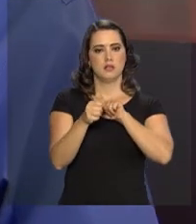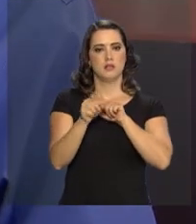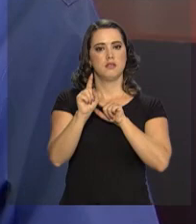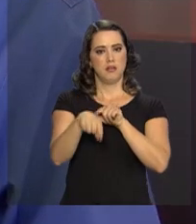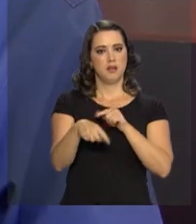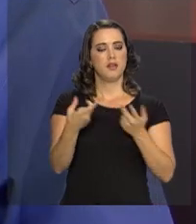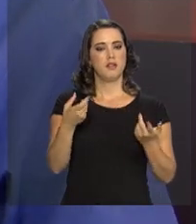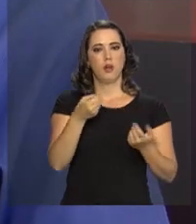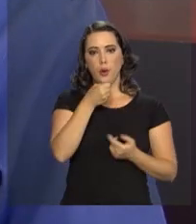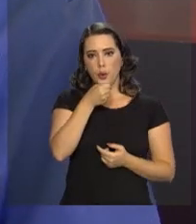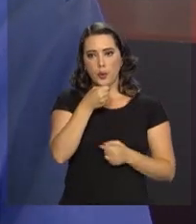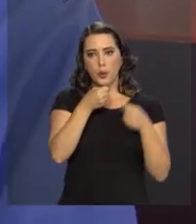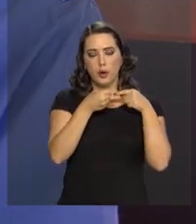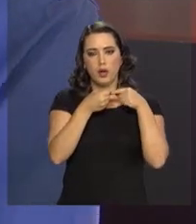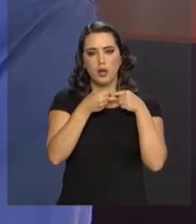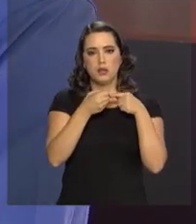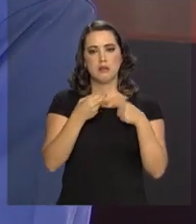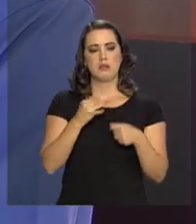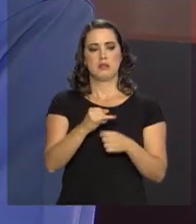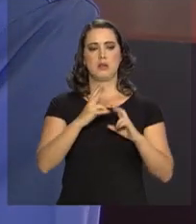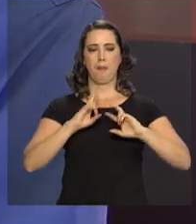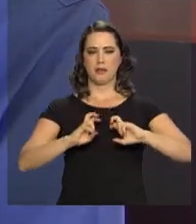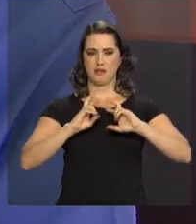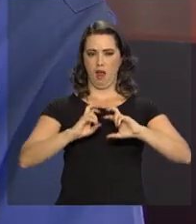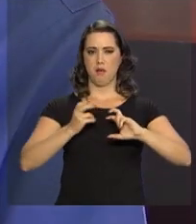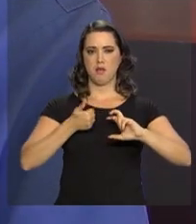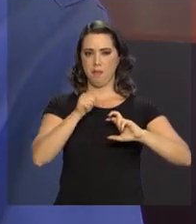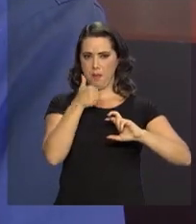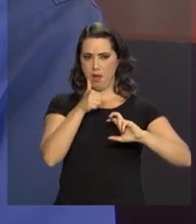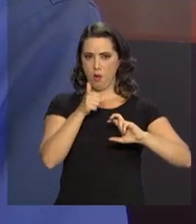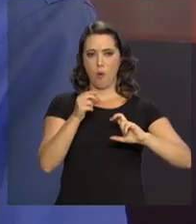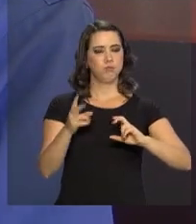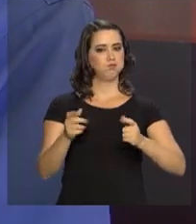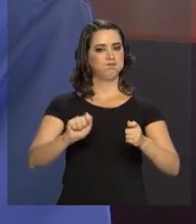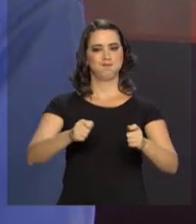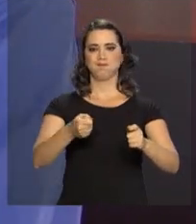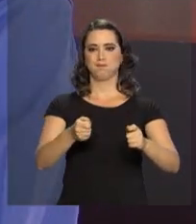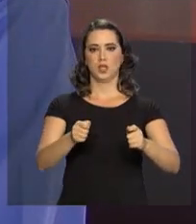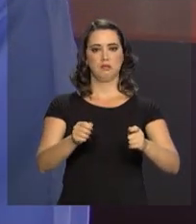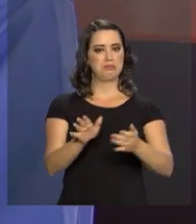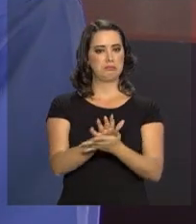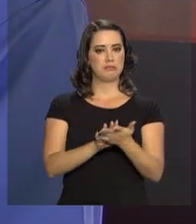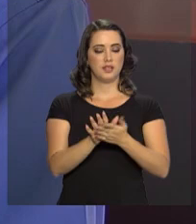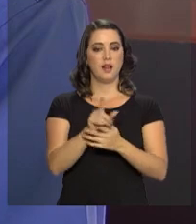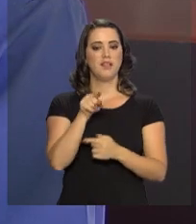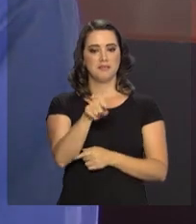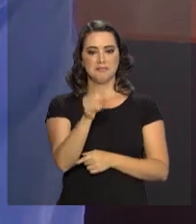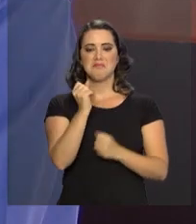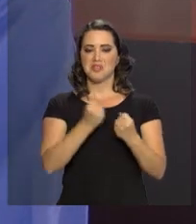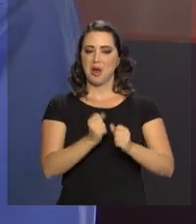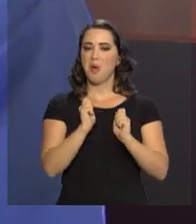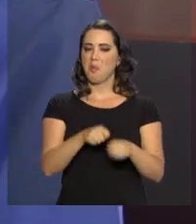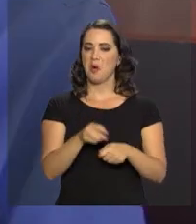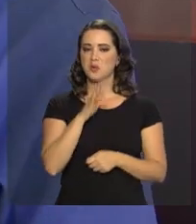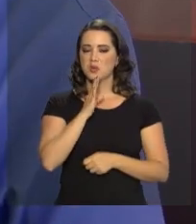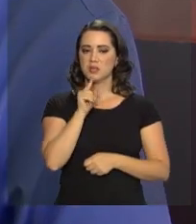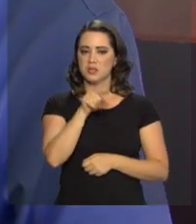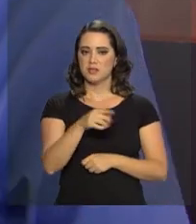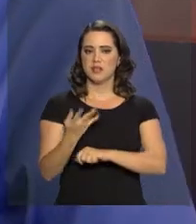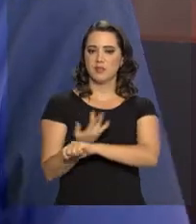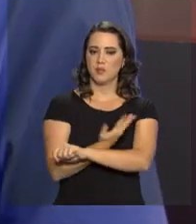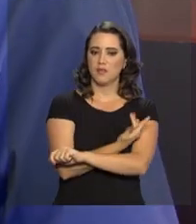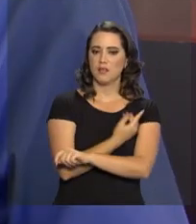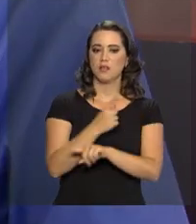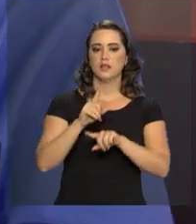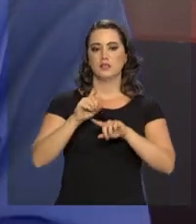bafômetro. Então, por exemplo, esse carro seria capaz de reconhecer esse tipo de situação e esse tipo de emoções.